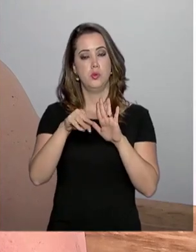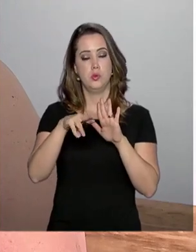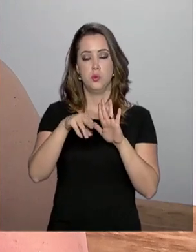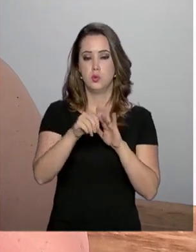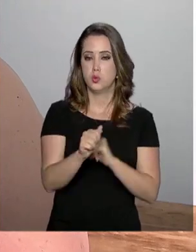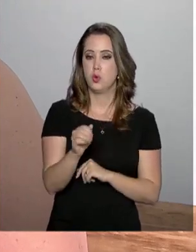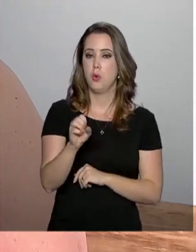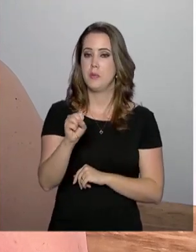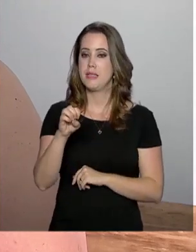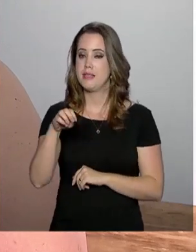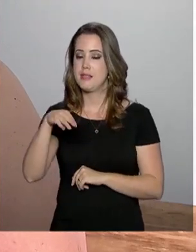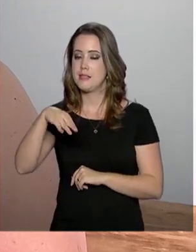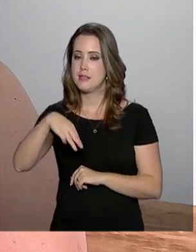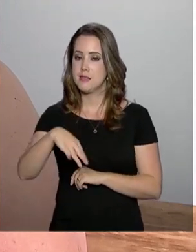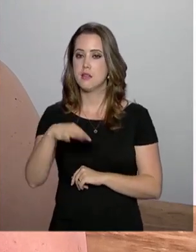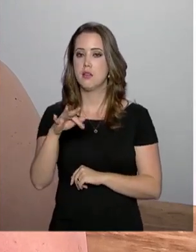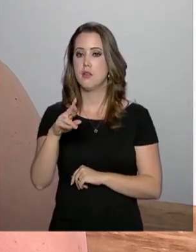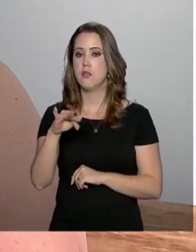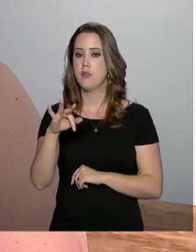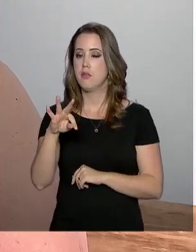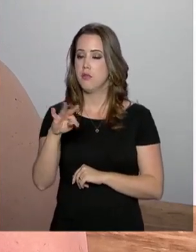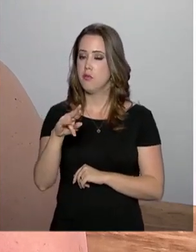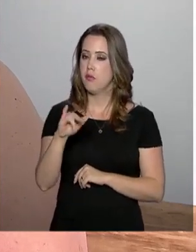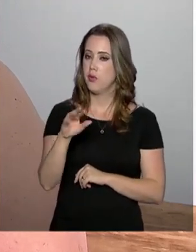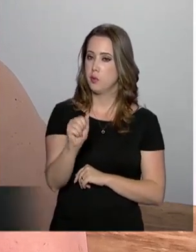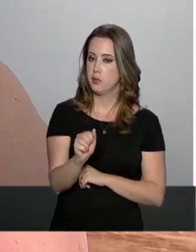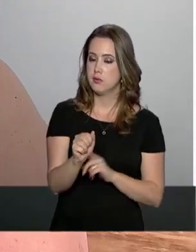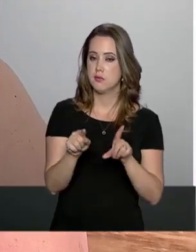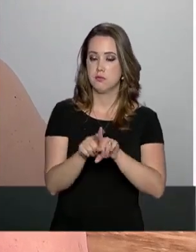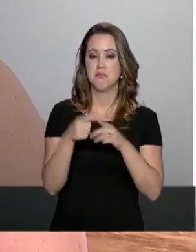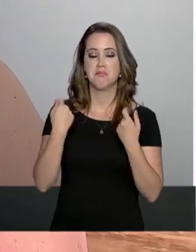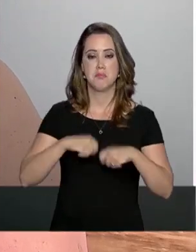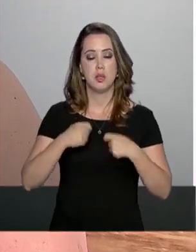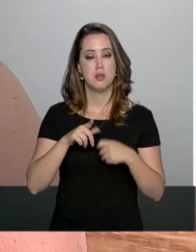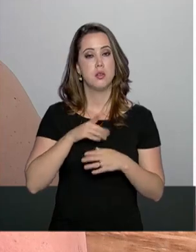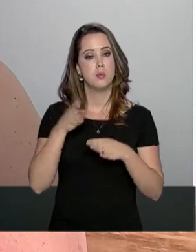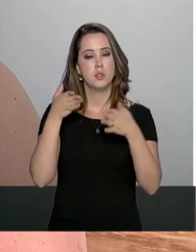oferece a capacitação em idiomas. Nós precisamos ter acesso, principalmente a material